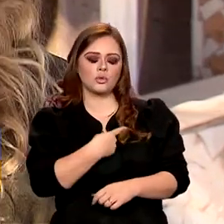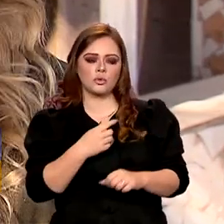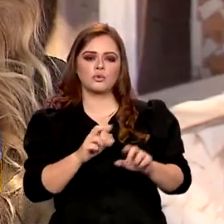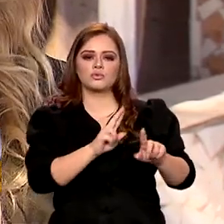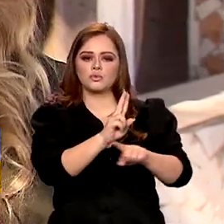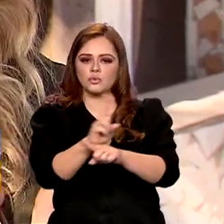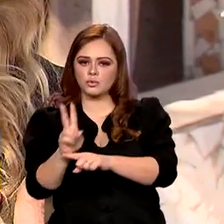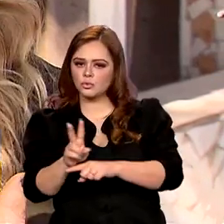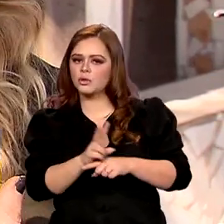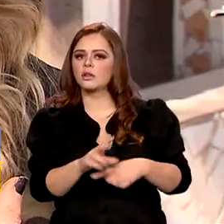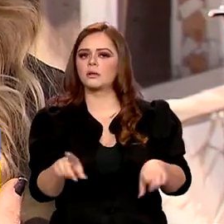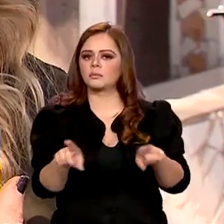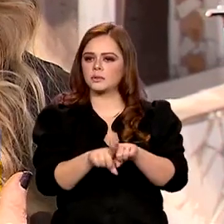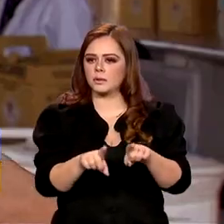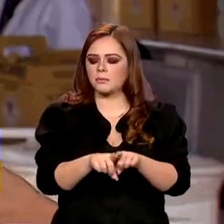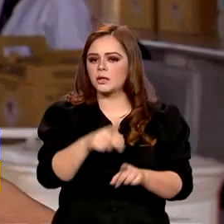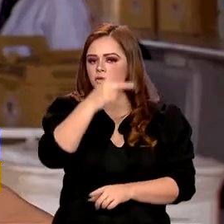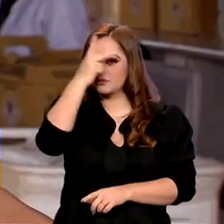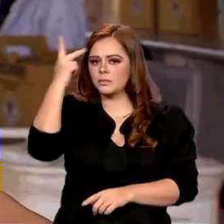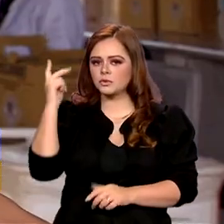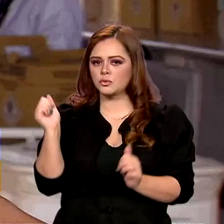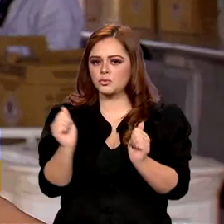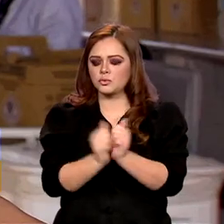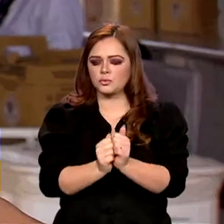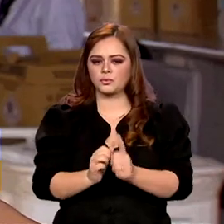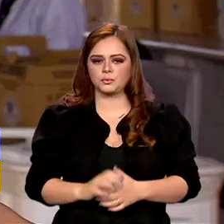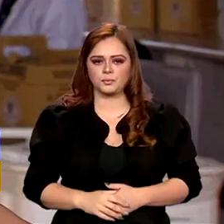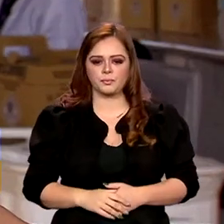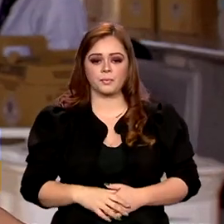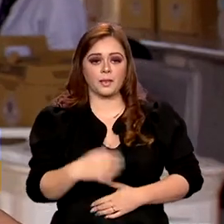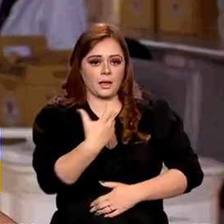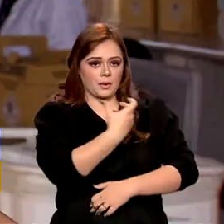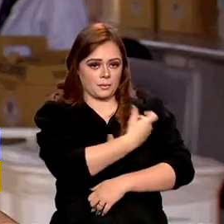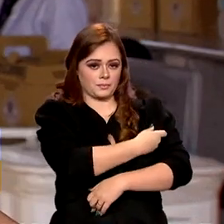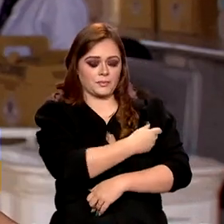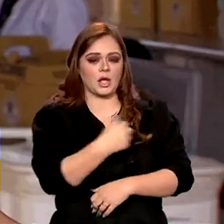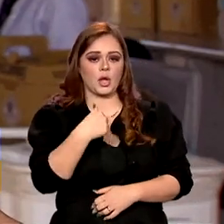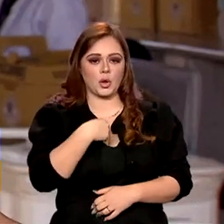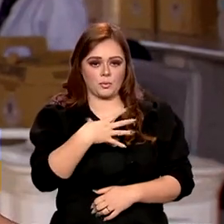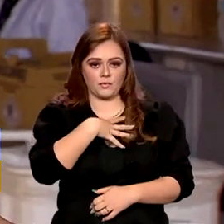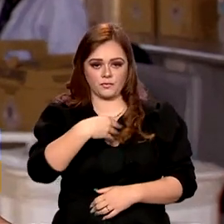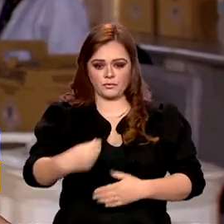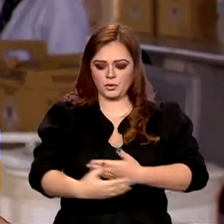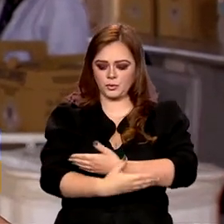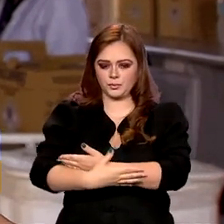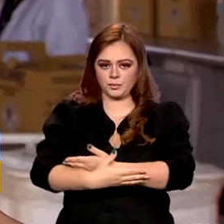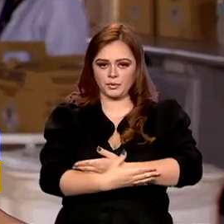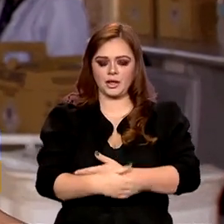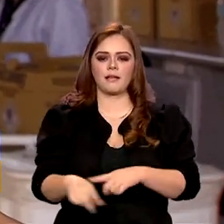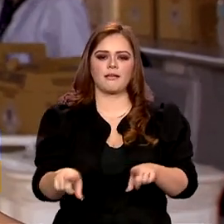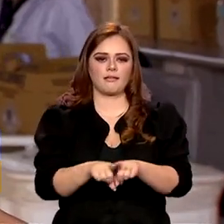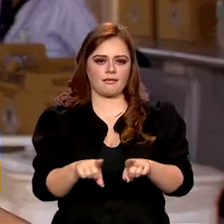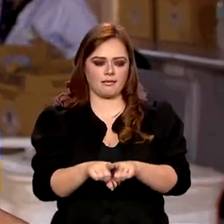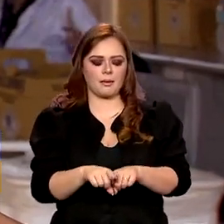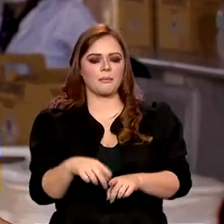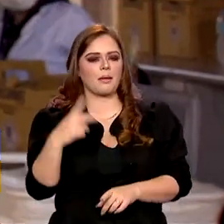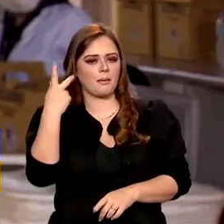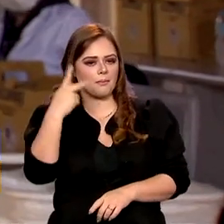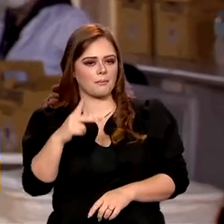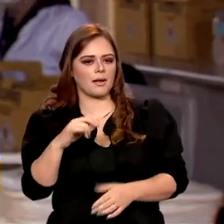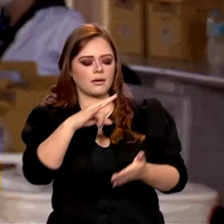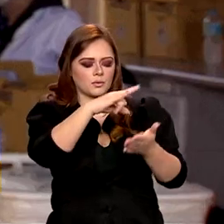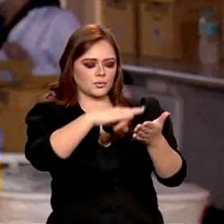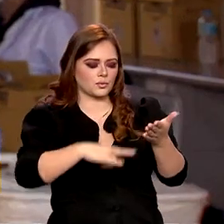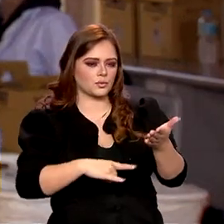nosso lado, além de nós mesmos. Eu vim aplicar a primeira vacina do meu filho, recém-nascido, aproveitei para atualizar a nossa